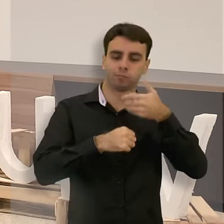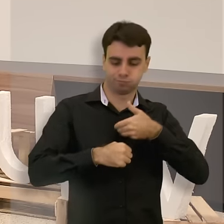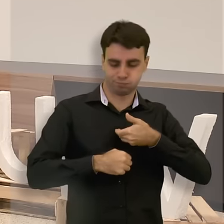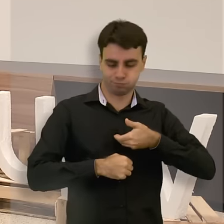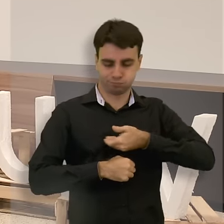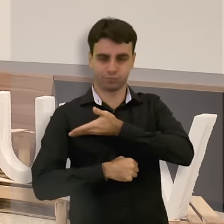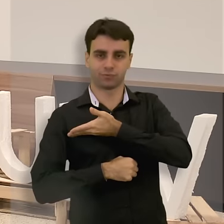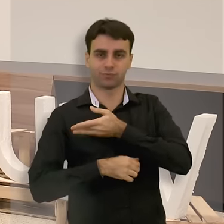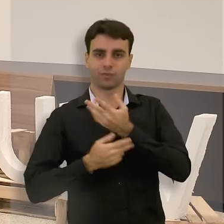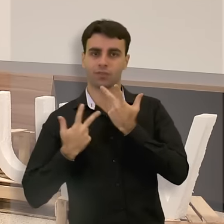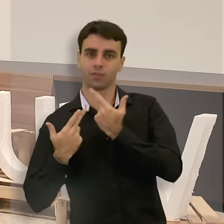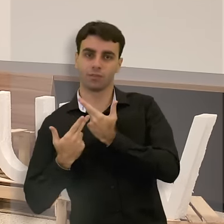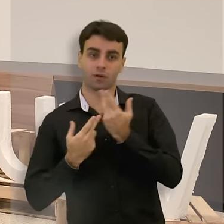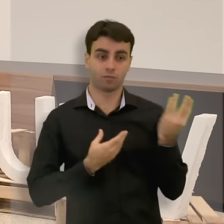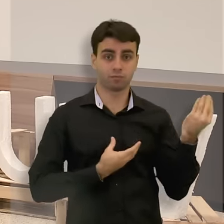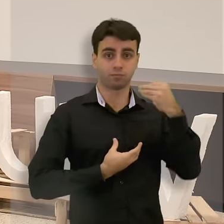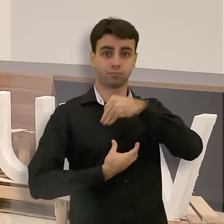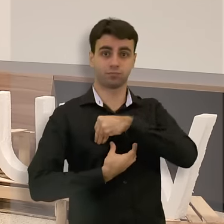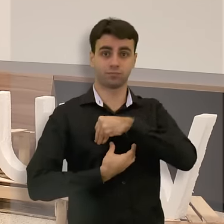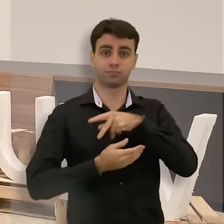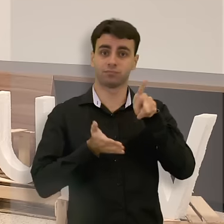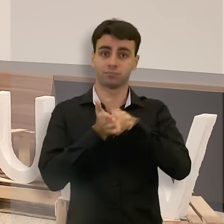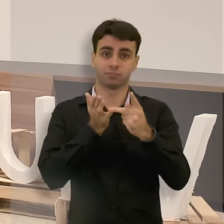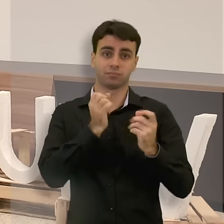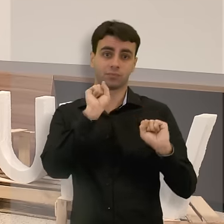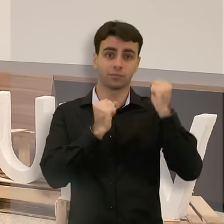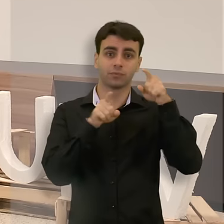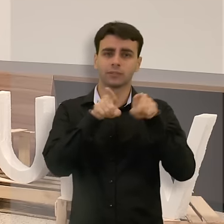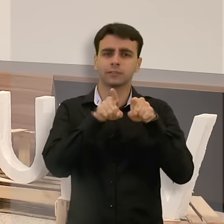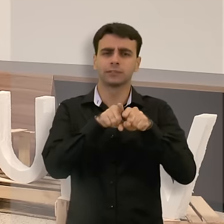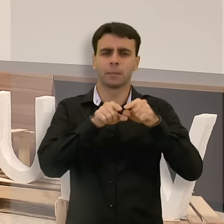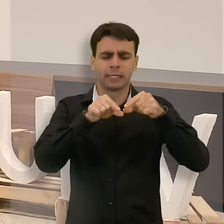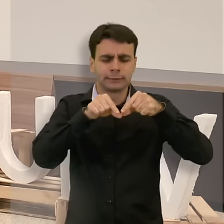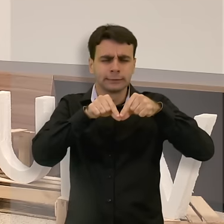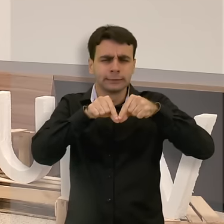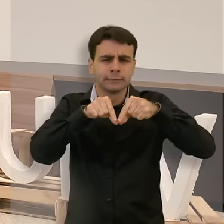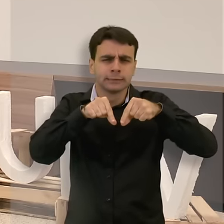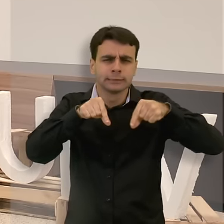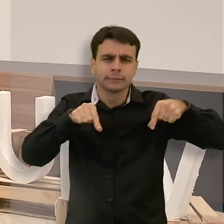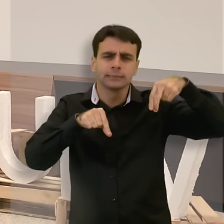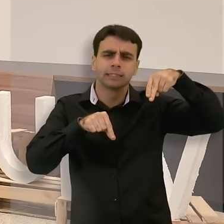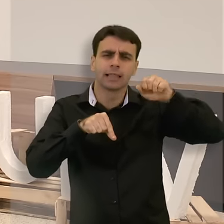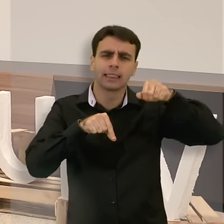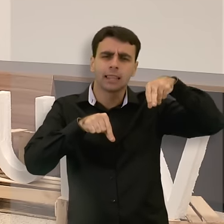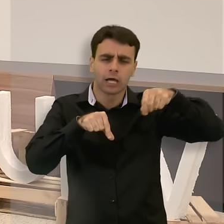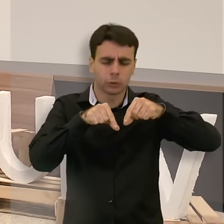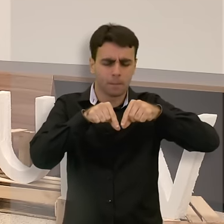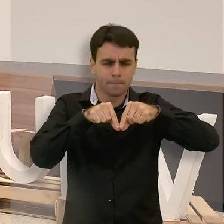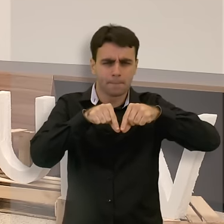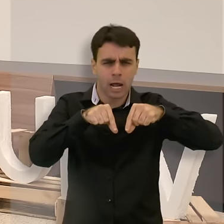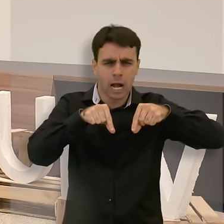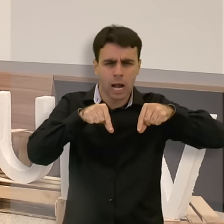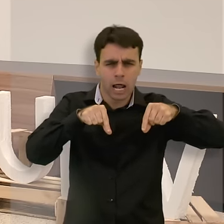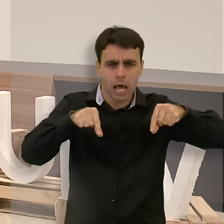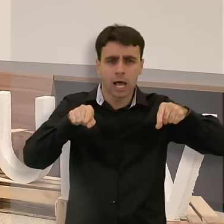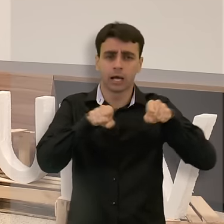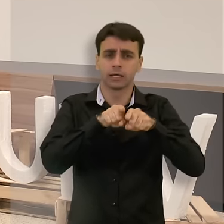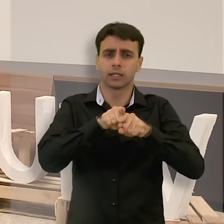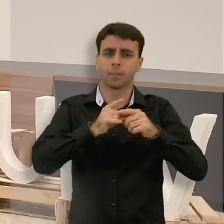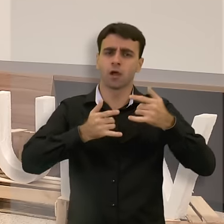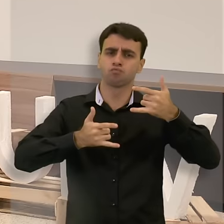órgãos naturais em transplantes, ou então a nanotecnologia, microrobôs que são capazes de